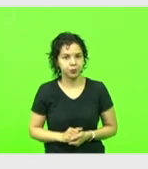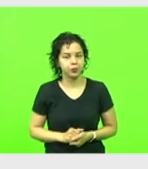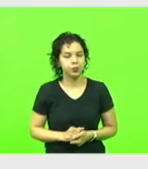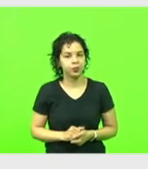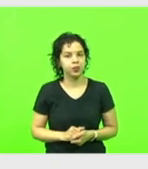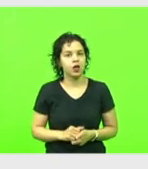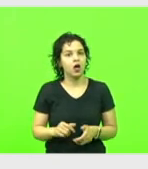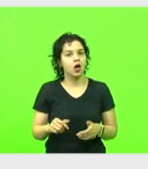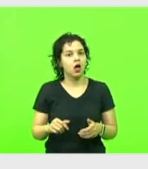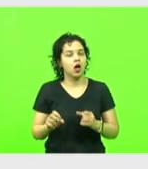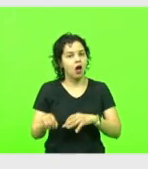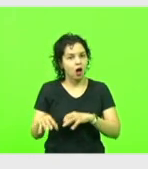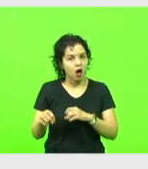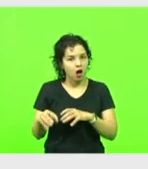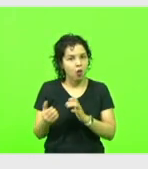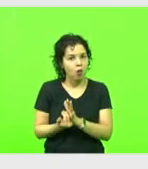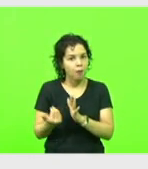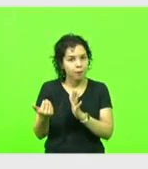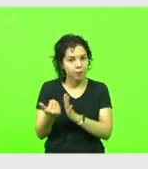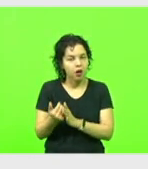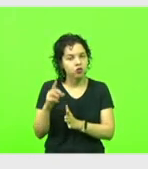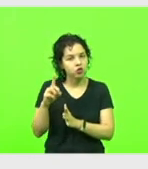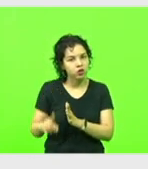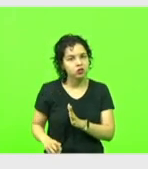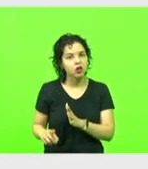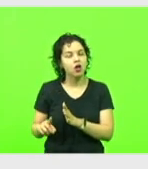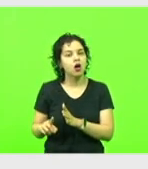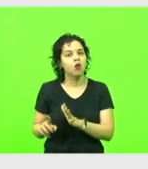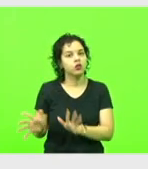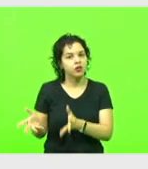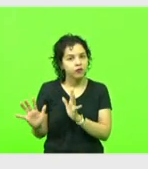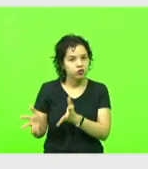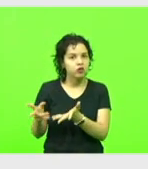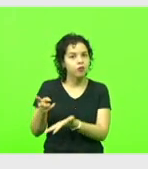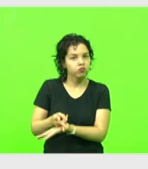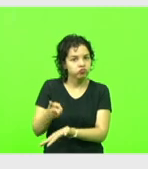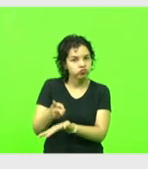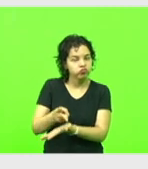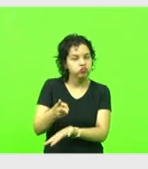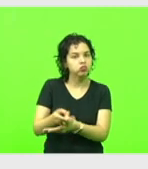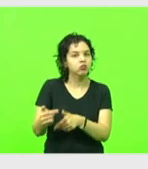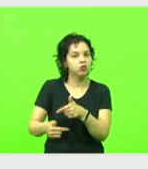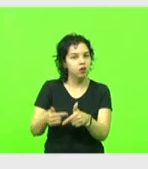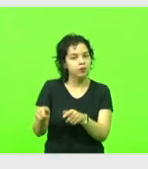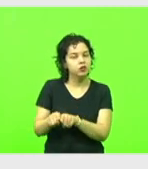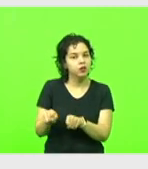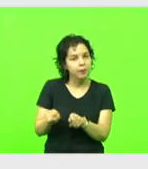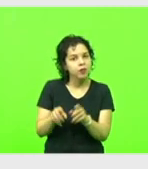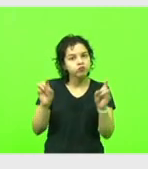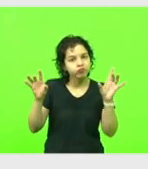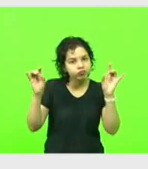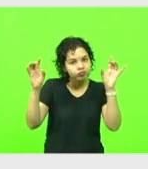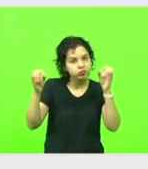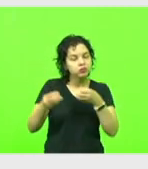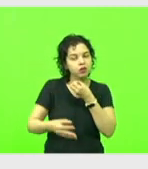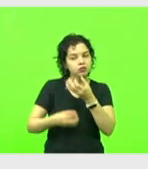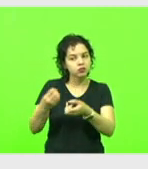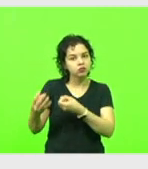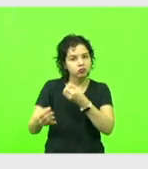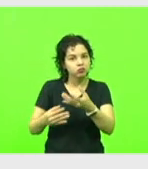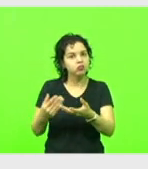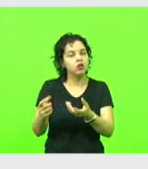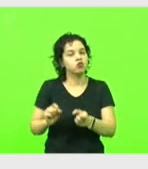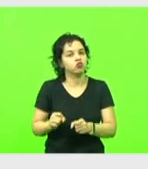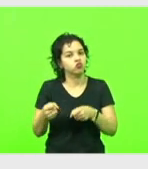complementar, direção, incentivo à permanência da carreira, bem como estabelecer gratificações sobre dedicação